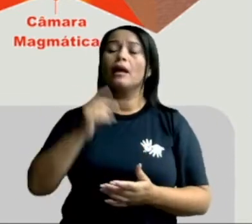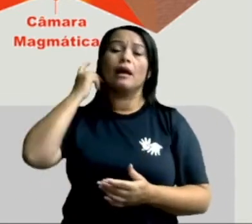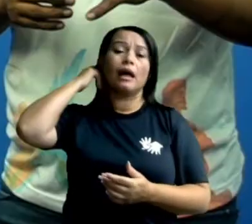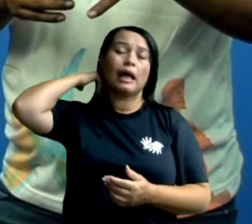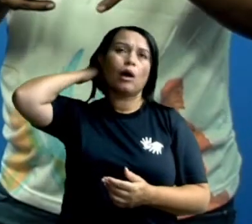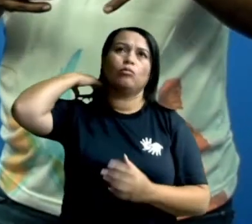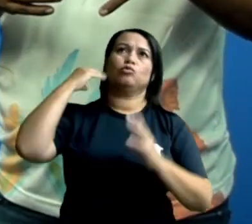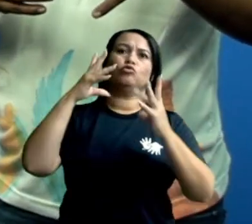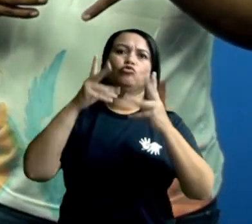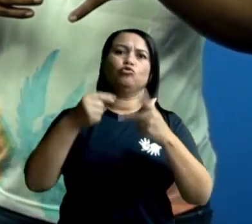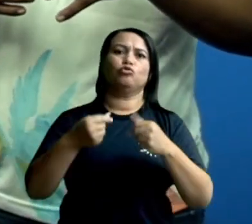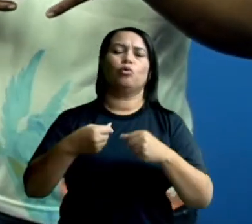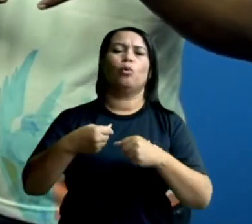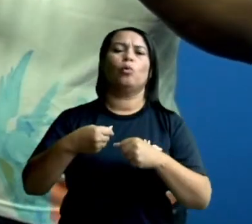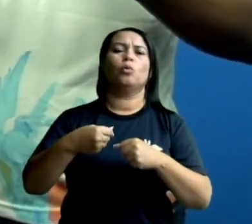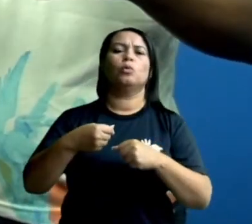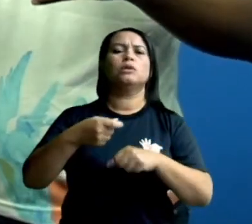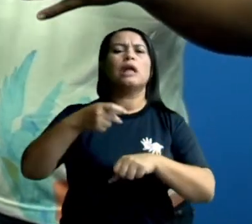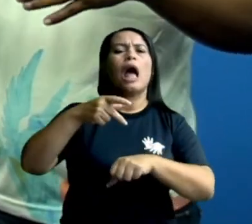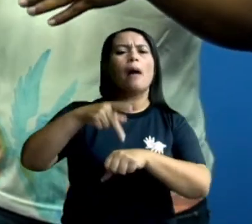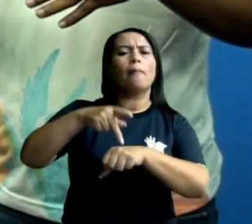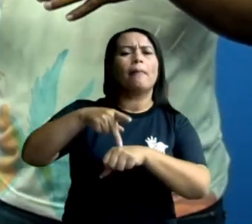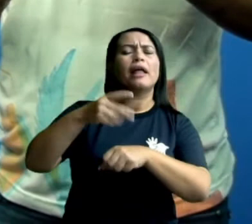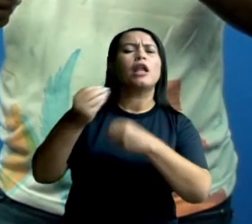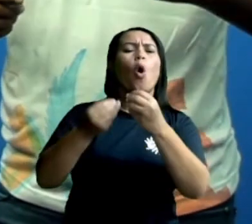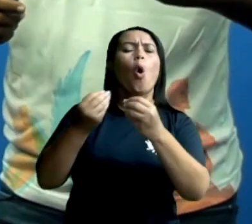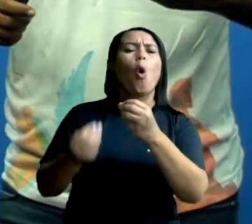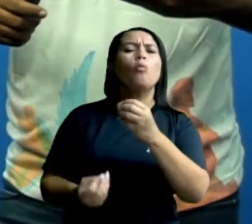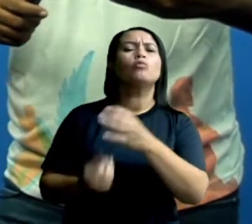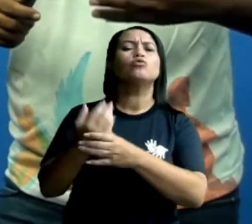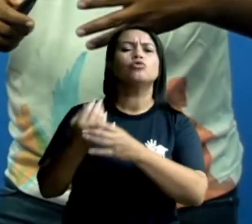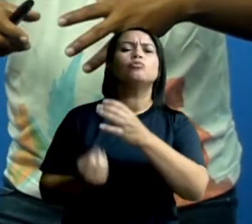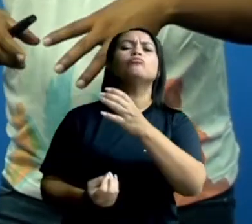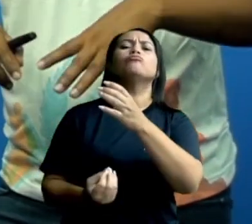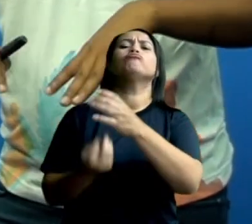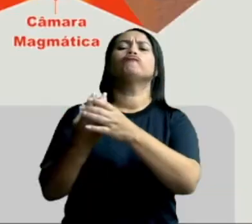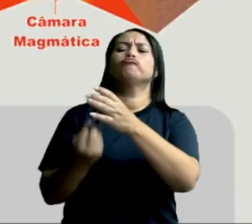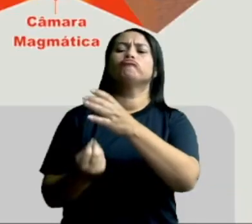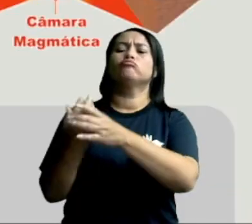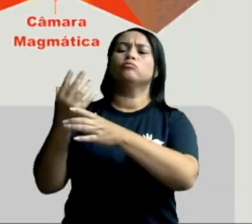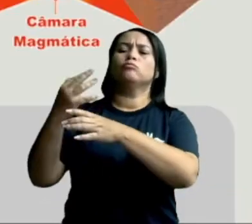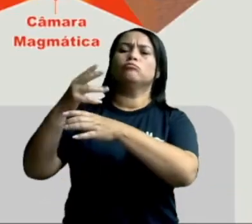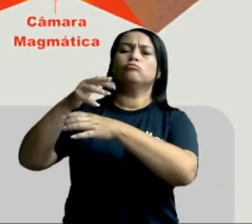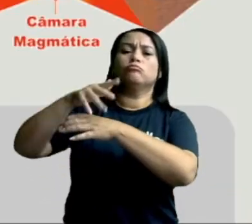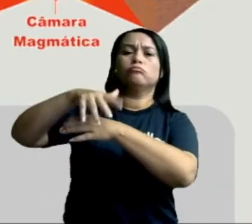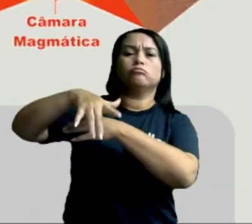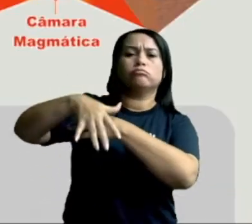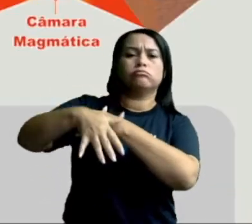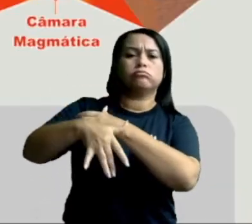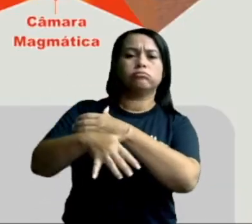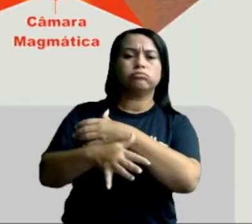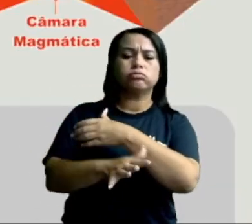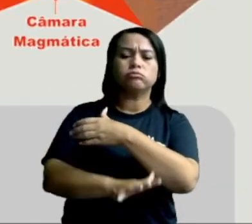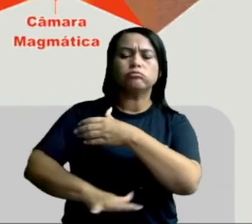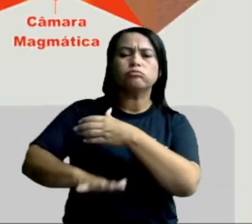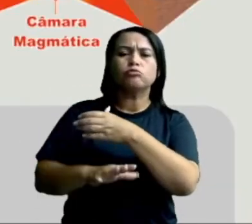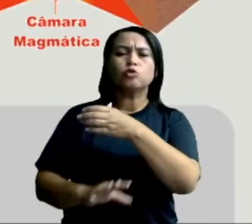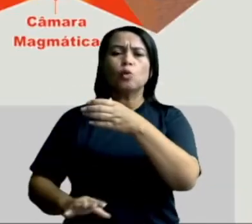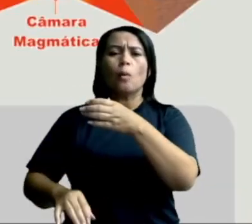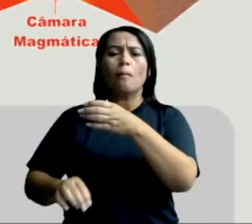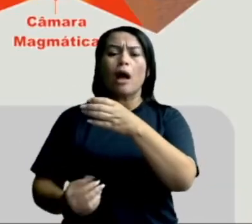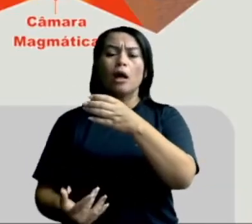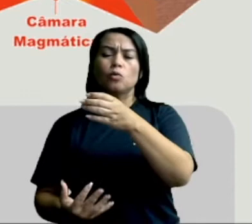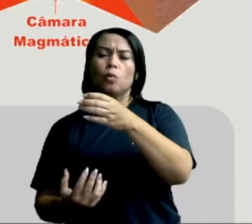toda rocha vem, vem de um vulcão, de uma erupção vulcânica. Então, as rochas vêm lá do manto, da terra,